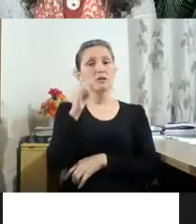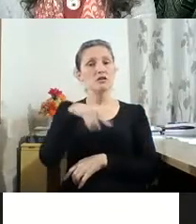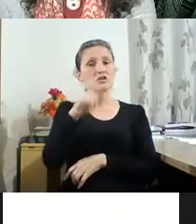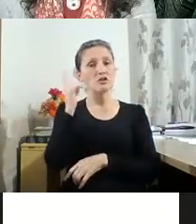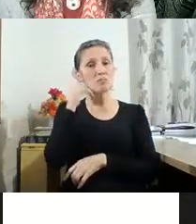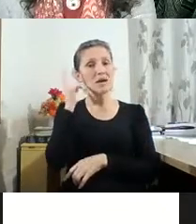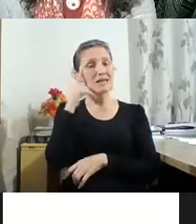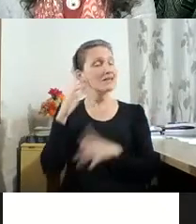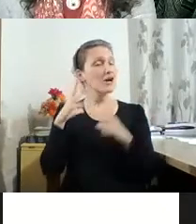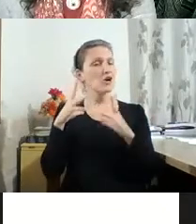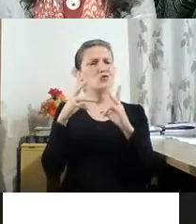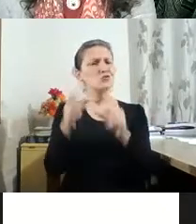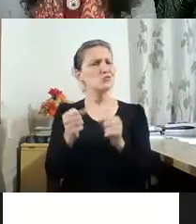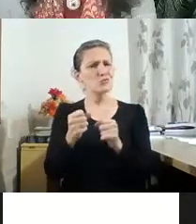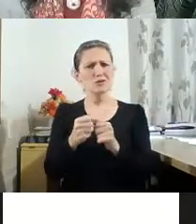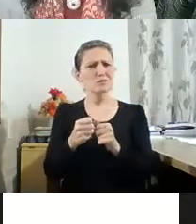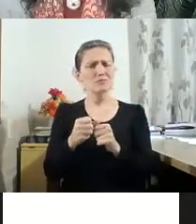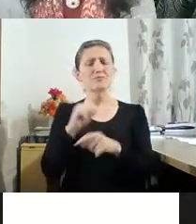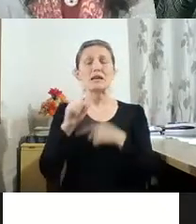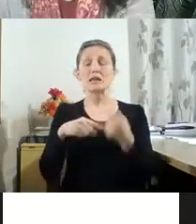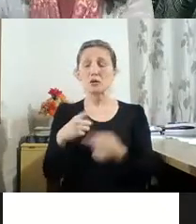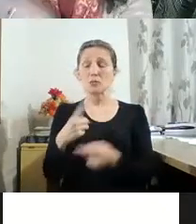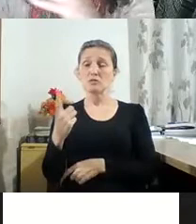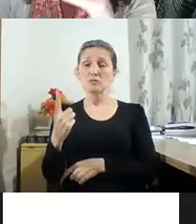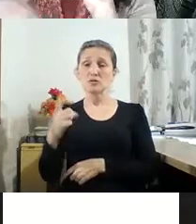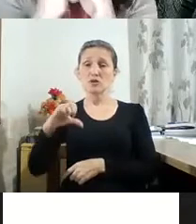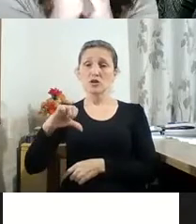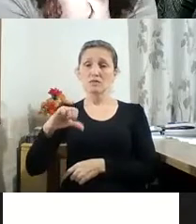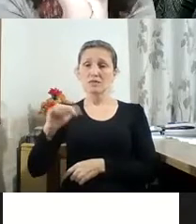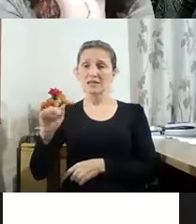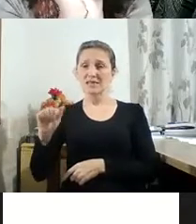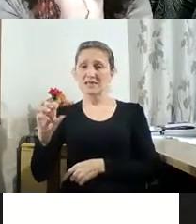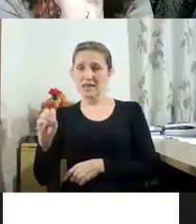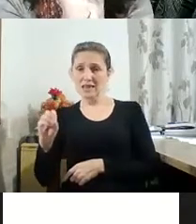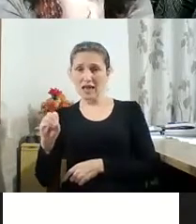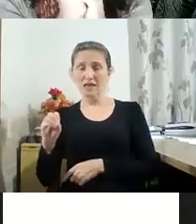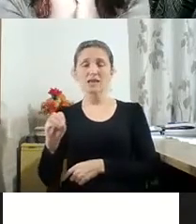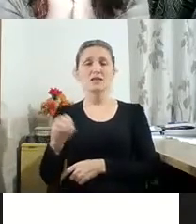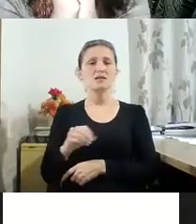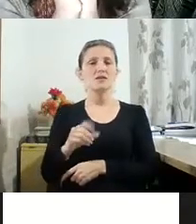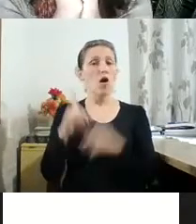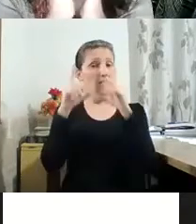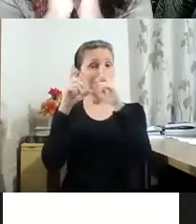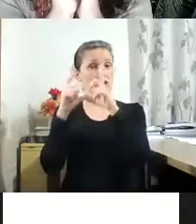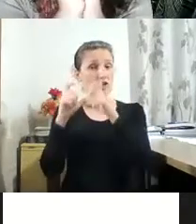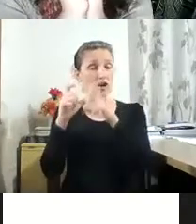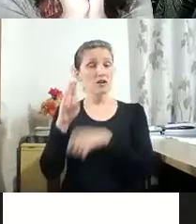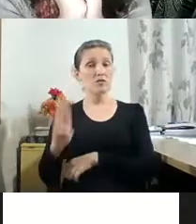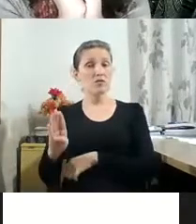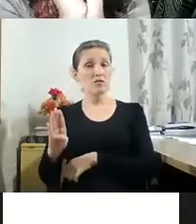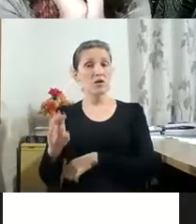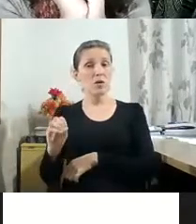nos anos 70 o fotógrafo Boris Kossoy estava num vácuo,